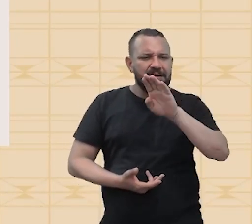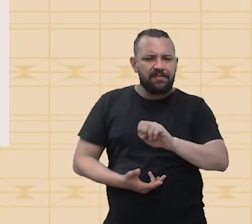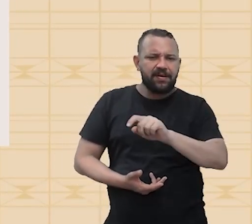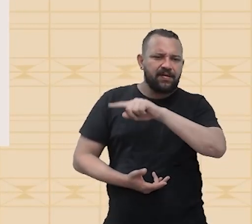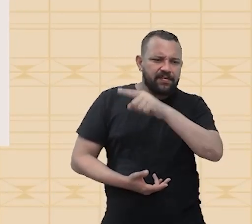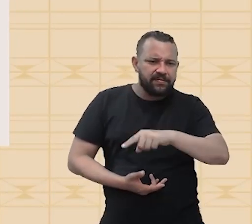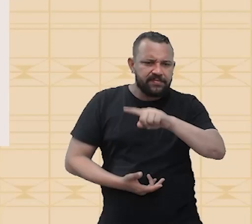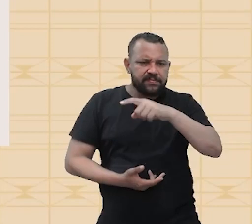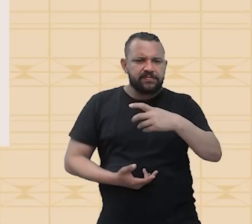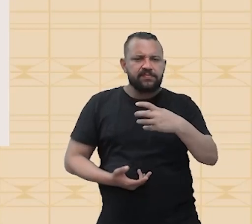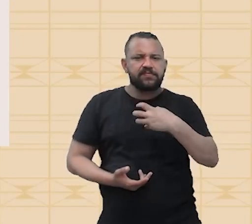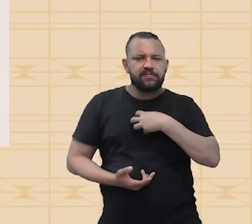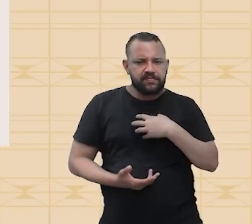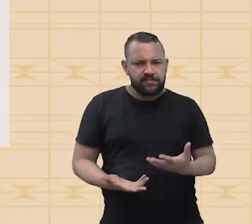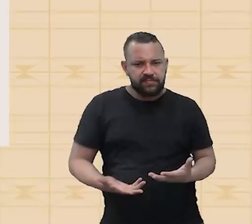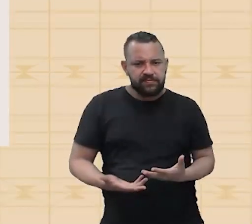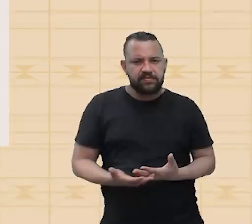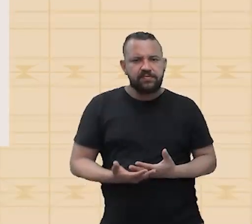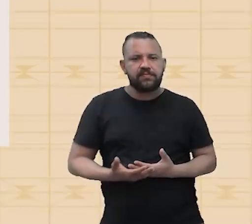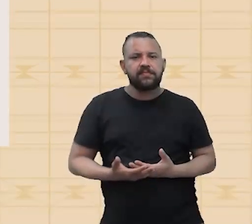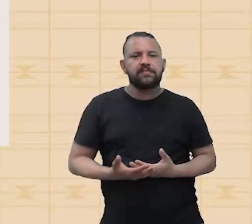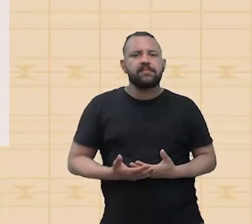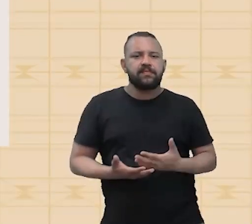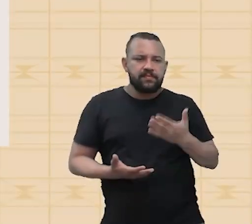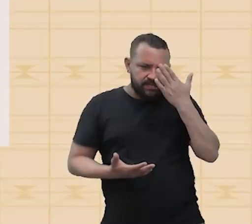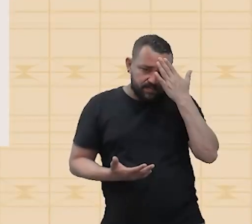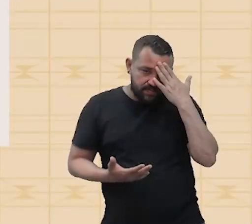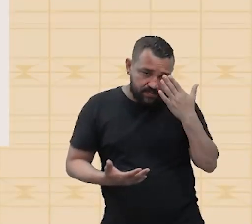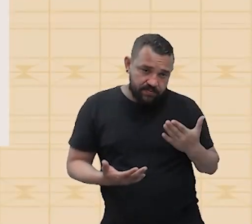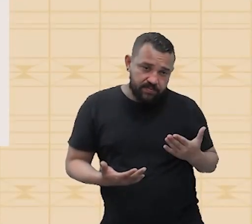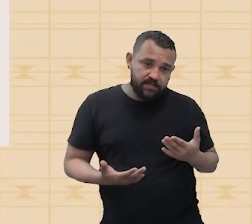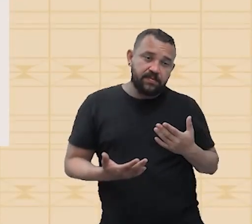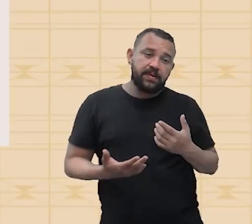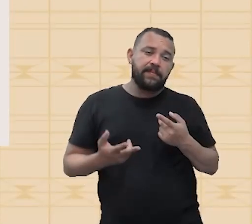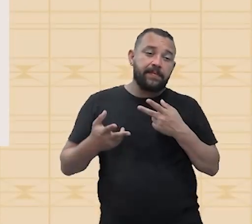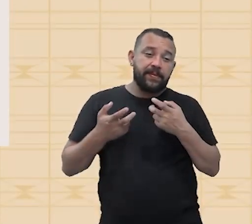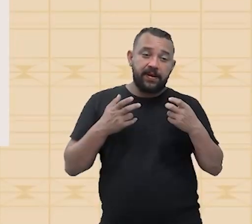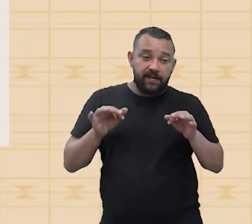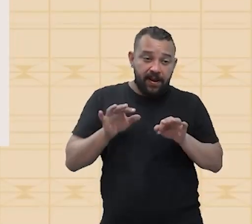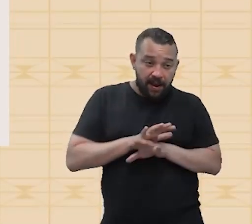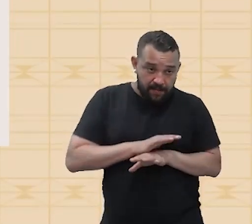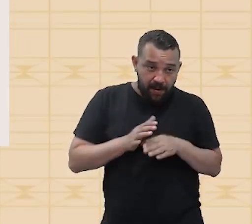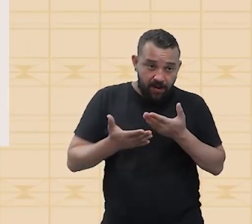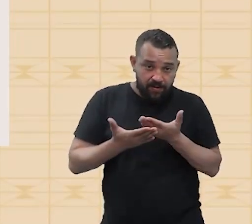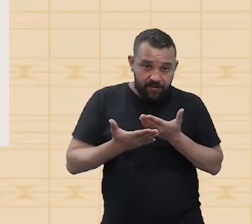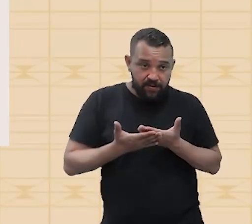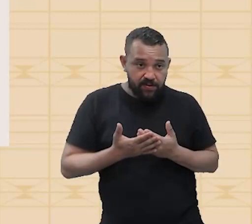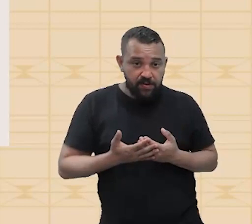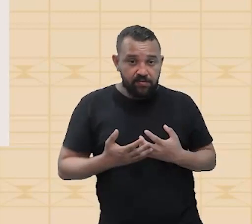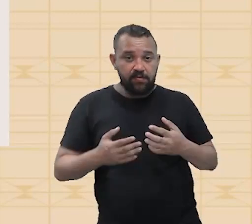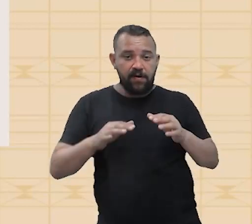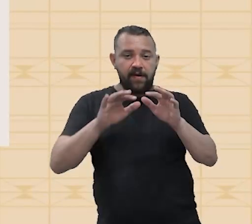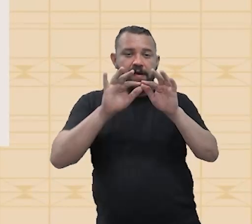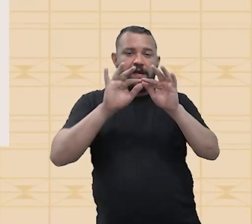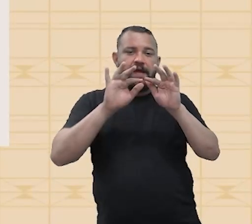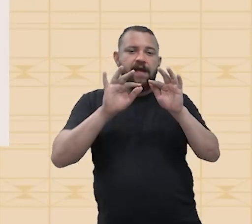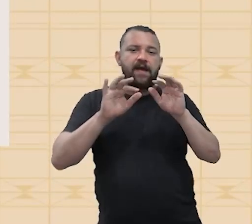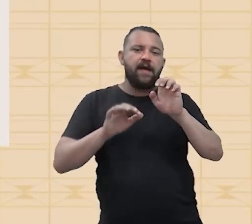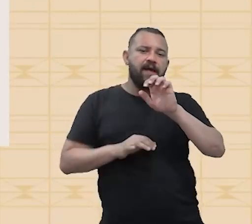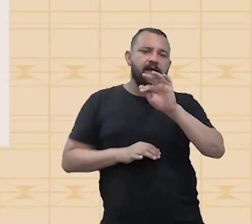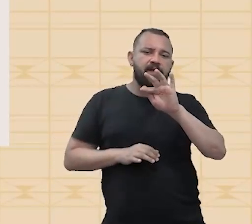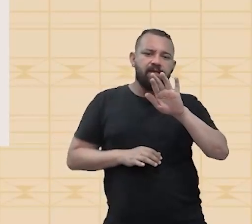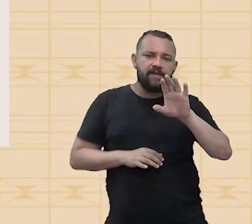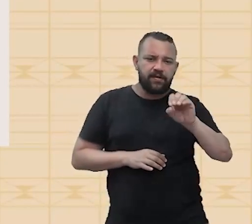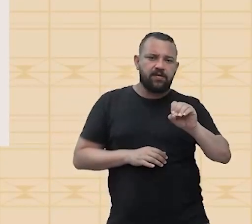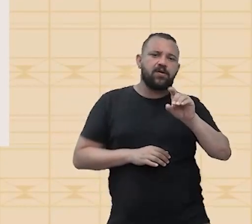duração de uma onda. Ok? Muito bom! E aí, para a gente finalizar a nossa aula de hoje, a vai falar do efeito fisiológico, do efeito dope.